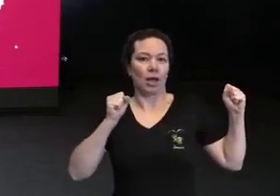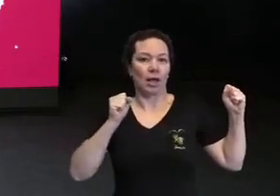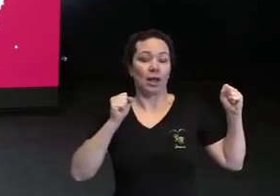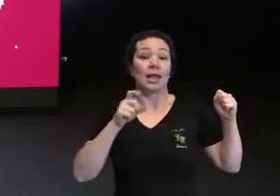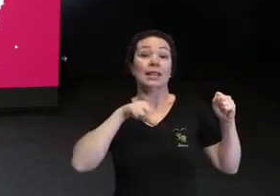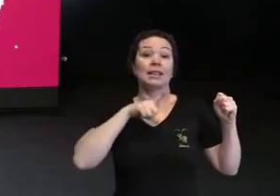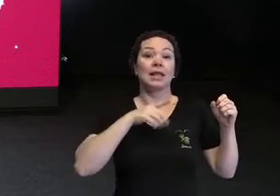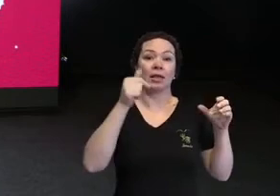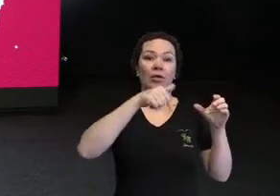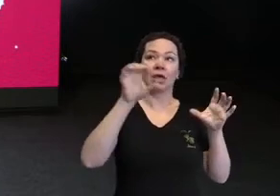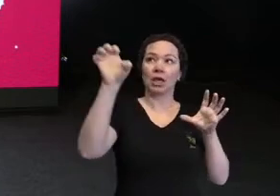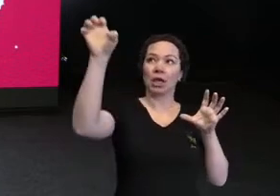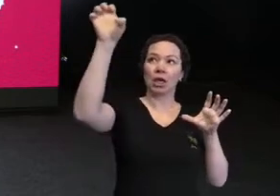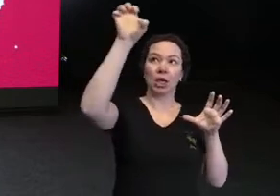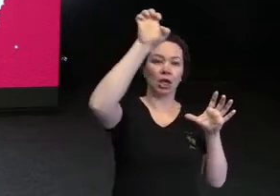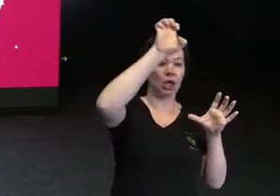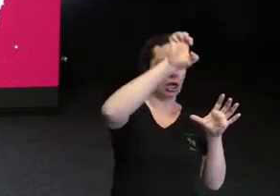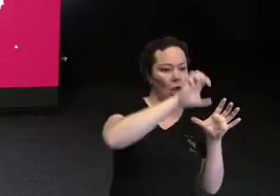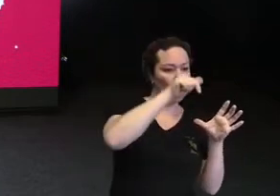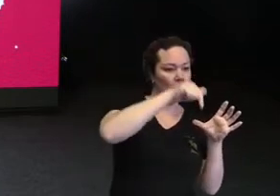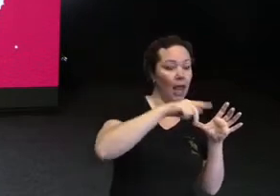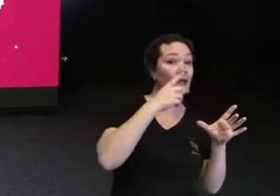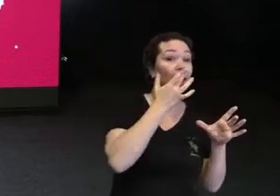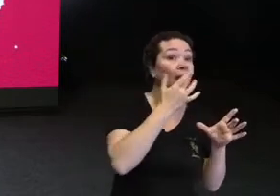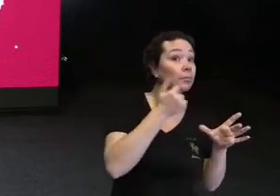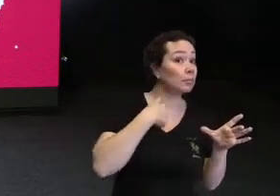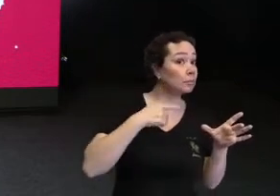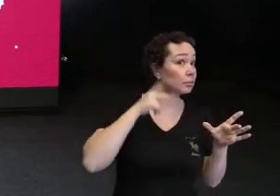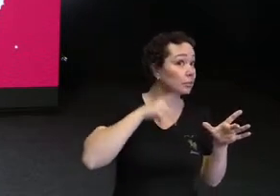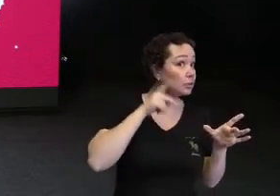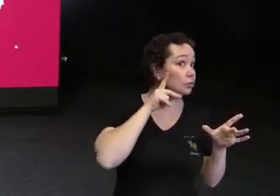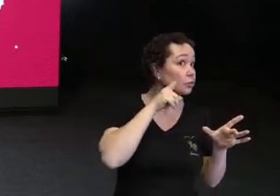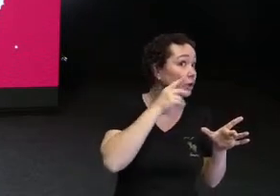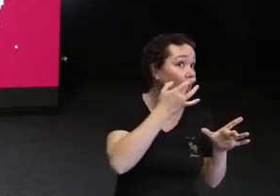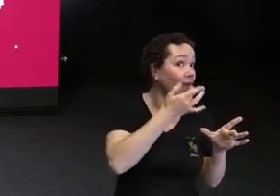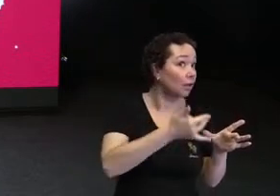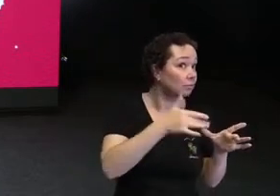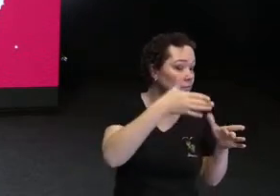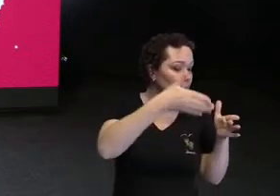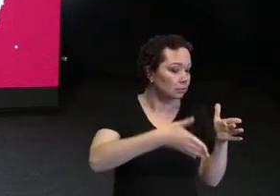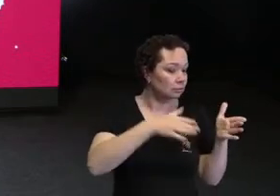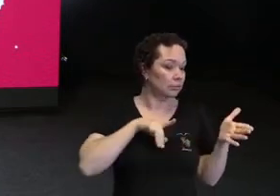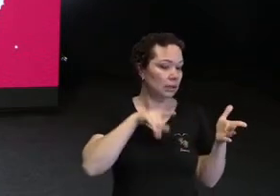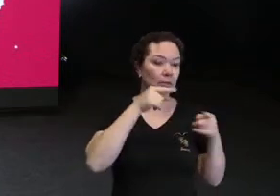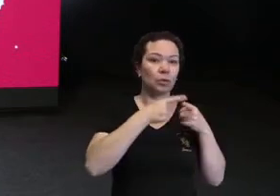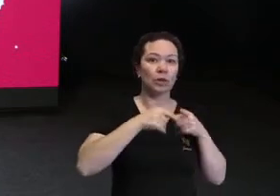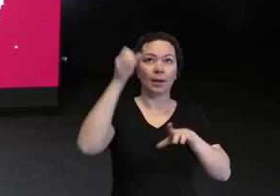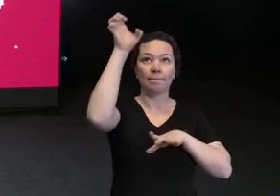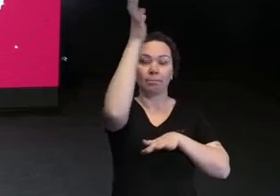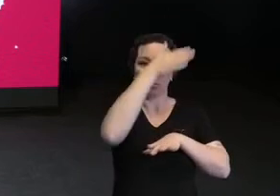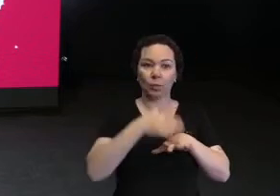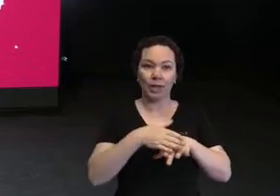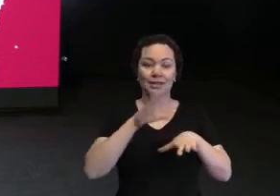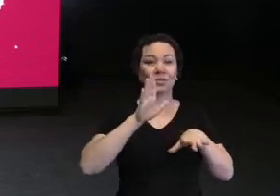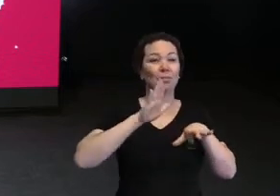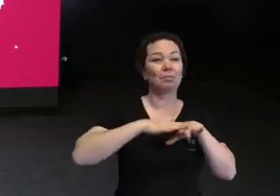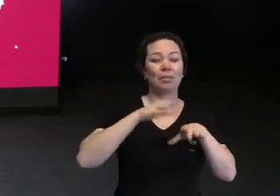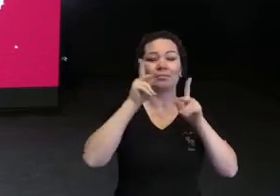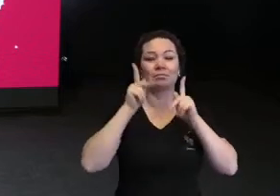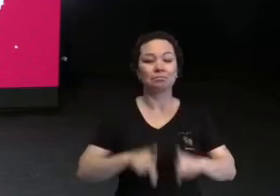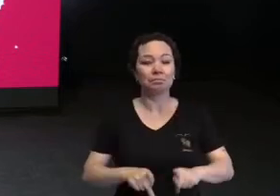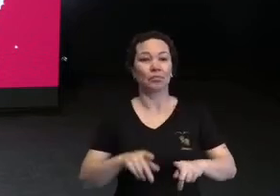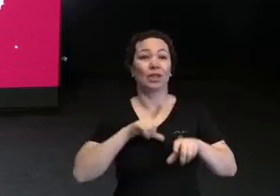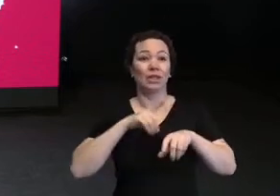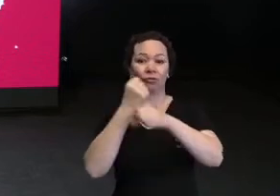cotas que a gente teve. Por quê? Porque após a abolição, como o Brasil foi o país que mais trouxe pessoas escravizadas da